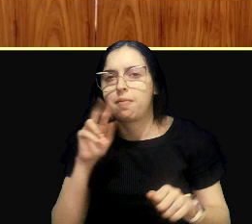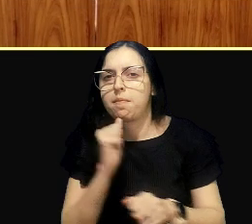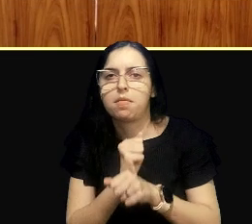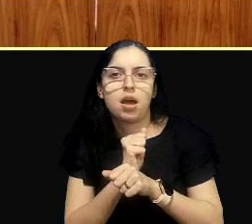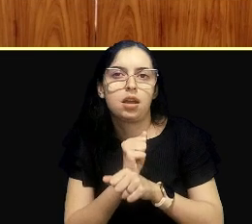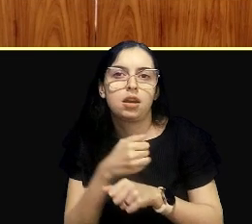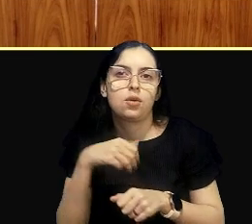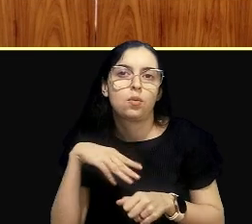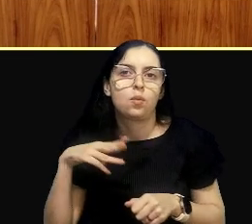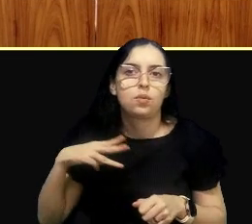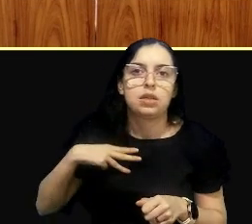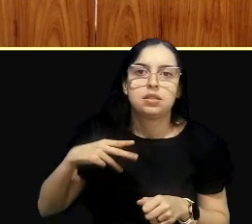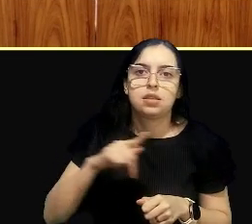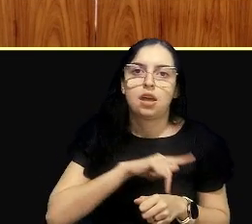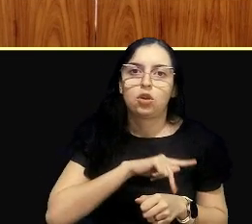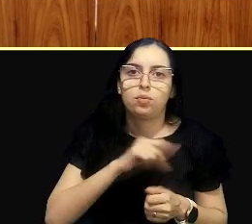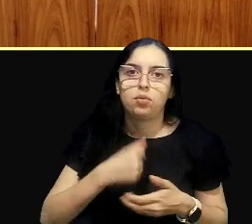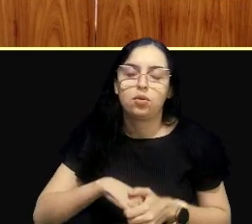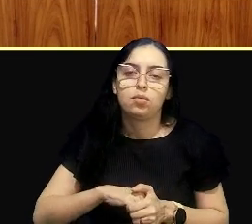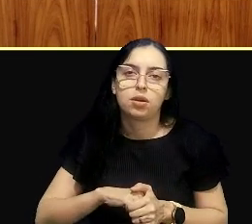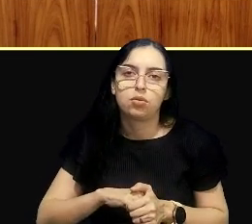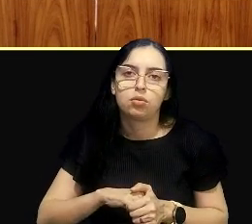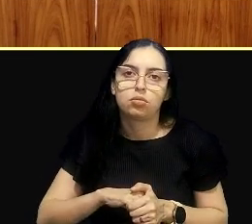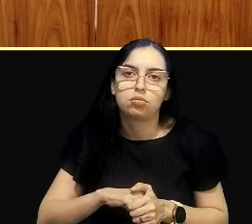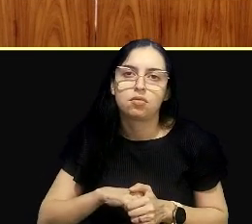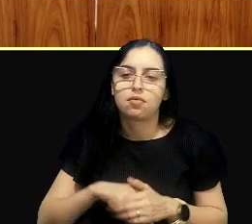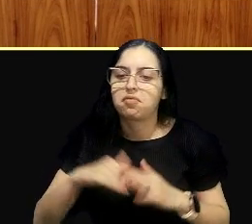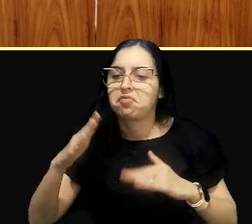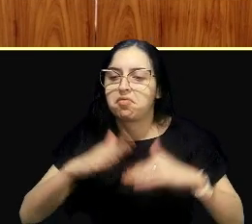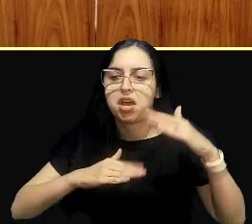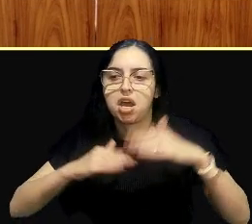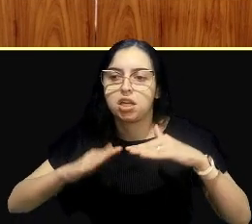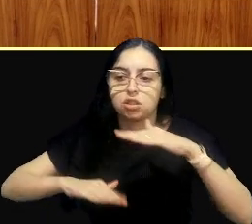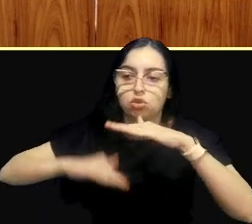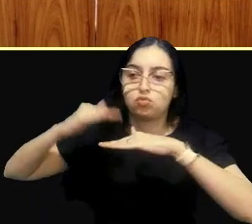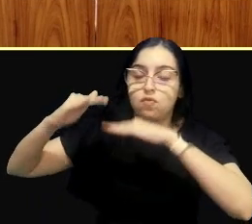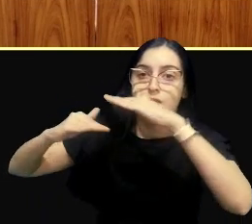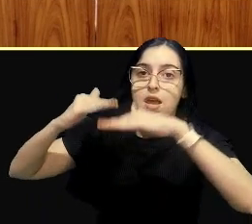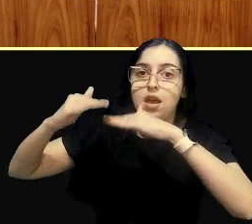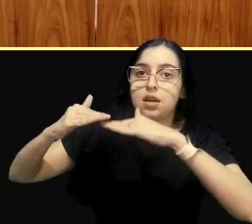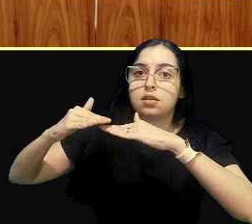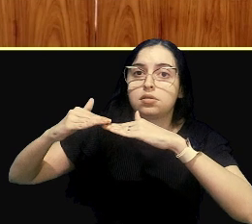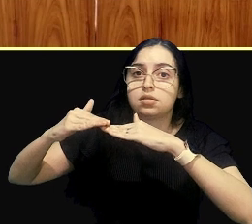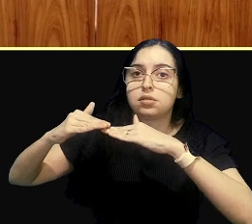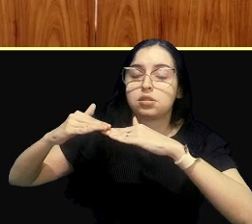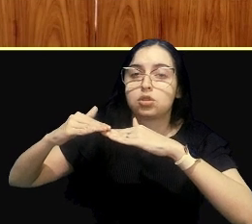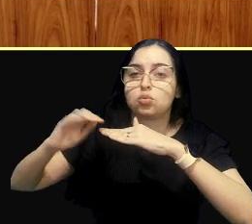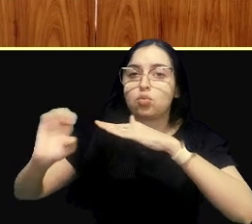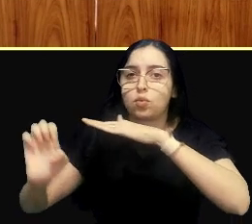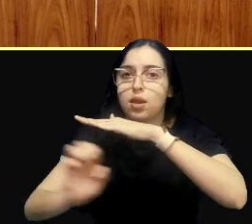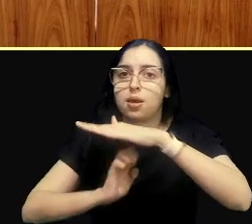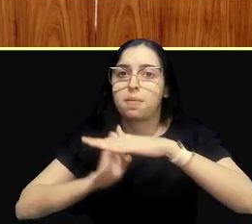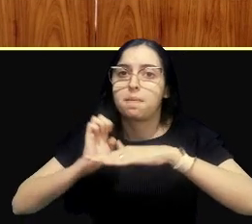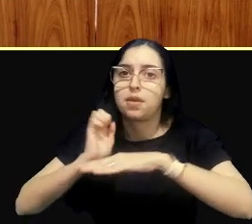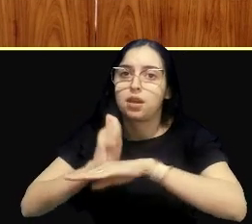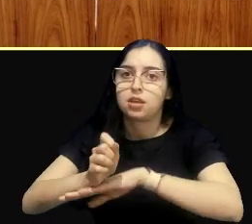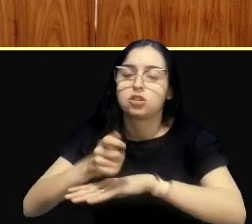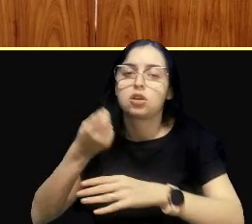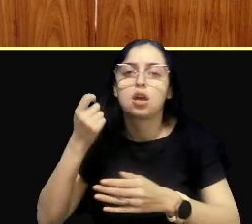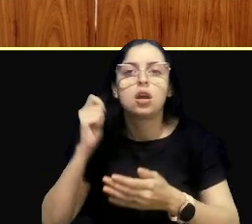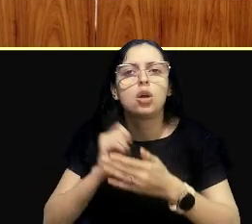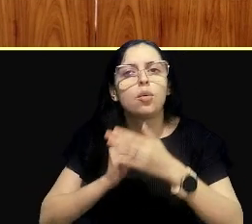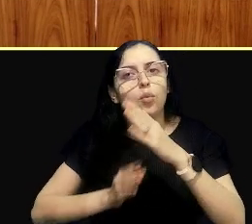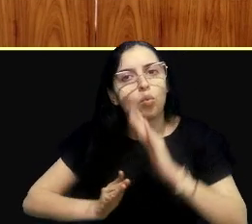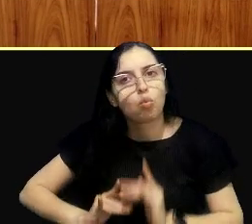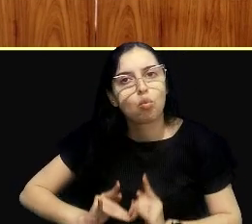MP, é, nas diversas fases, até mesmo de, dos empreendimentos, falar, ah, estão construindo ainda,